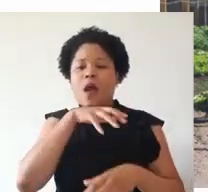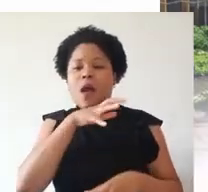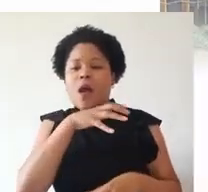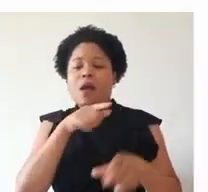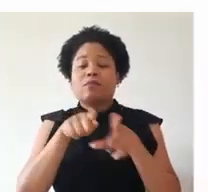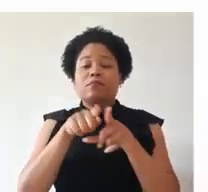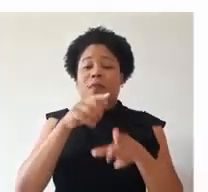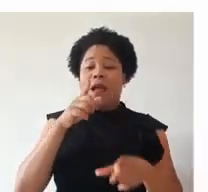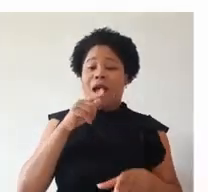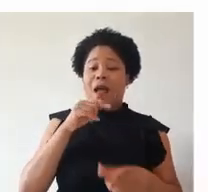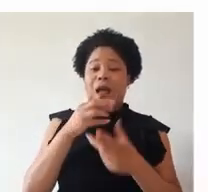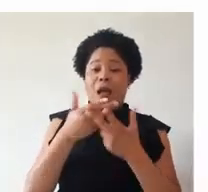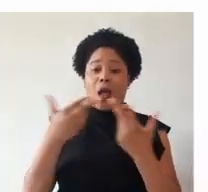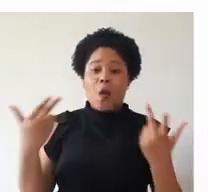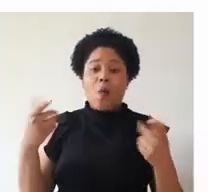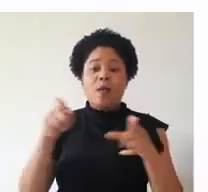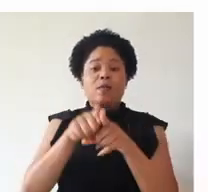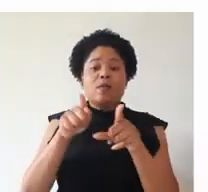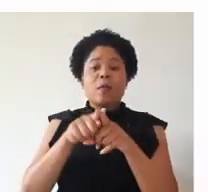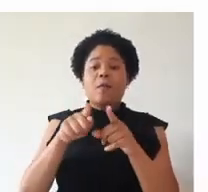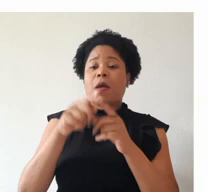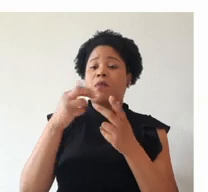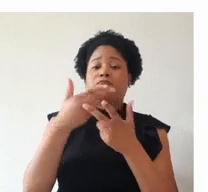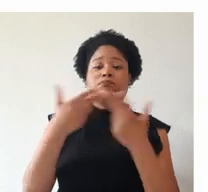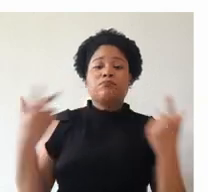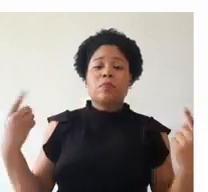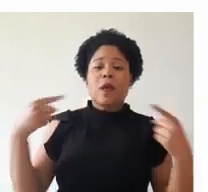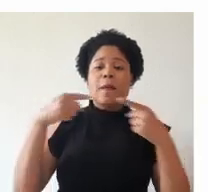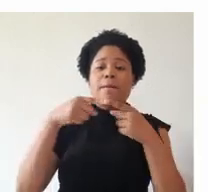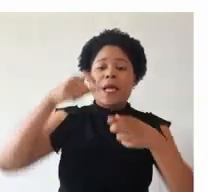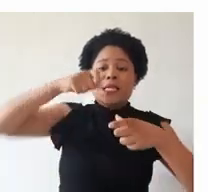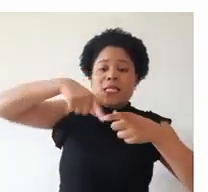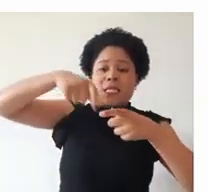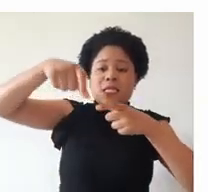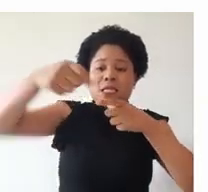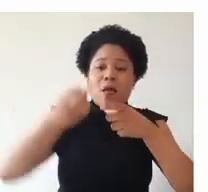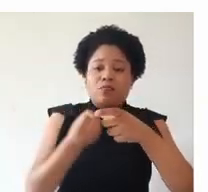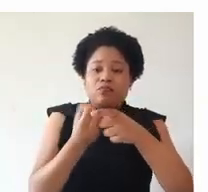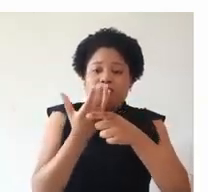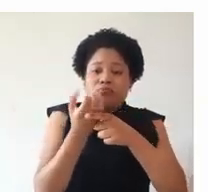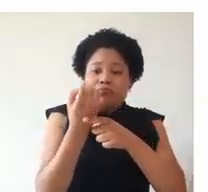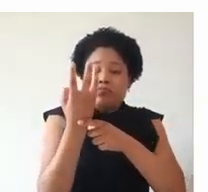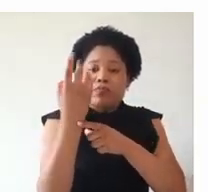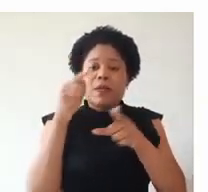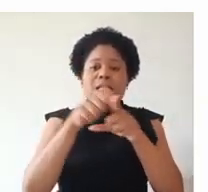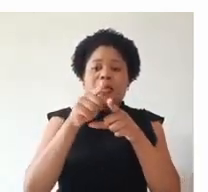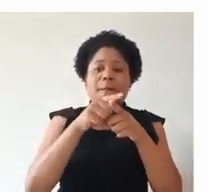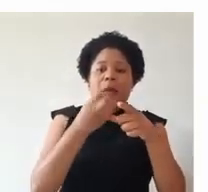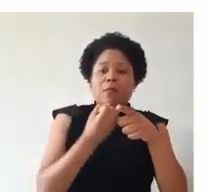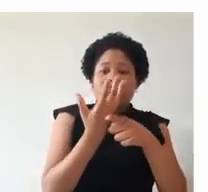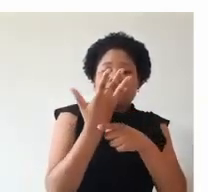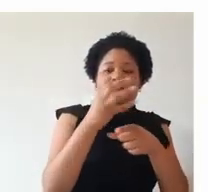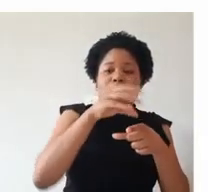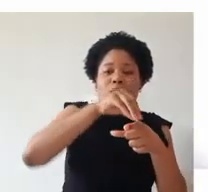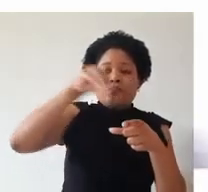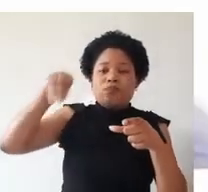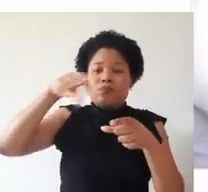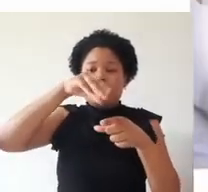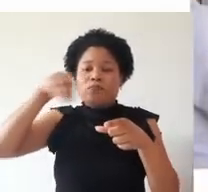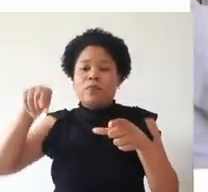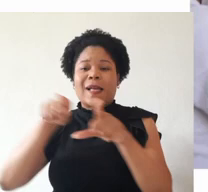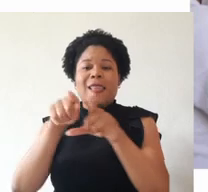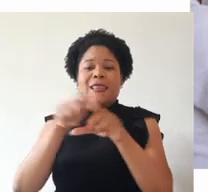e água, realizar atividades de produção de sementes imudas, transplantio e plantio,